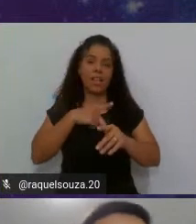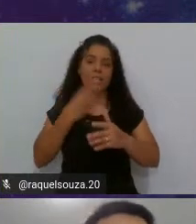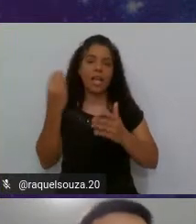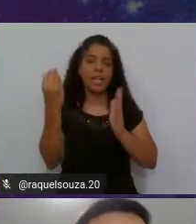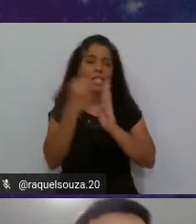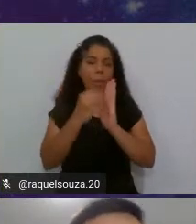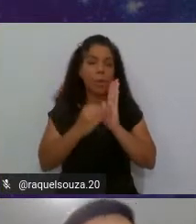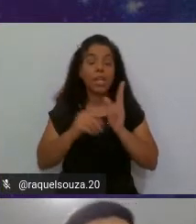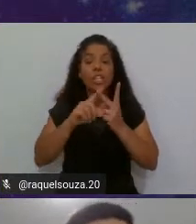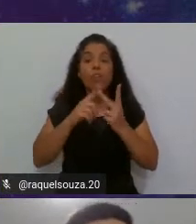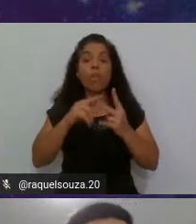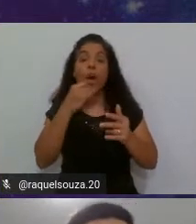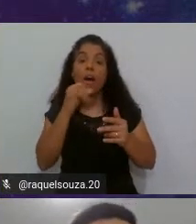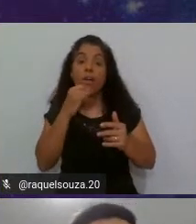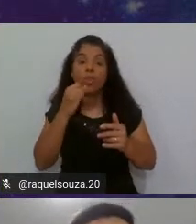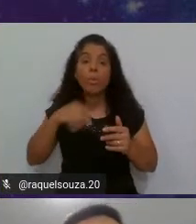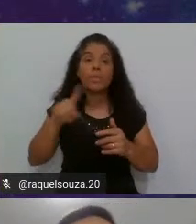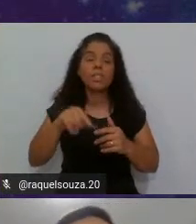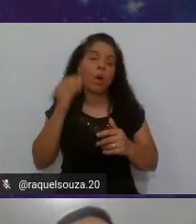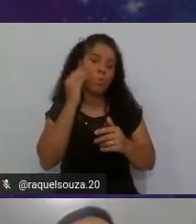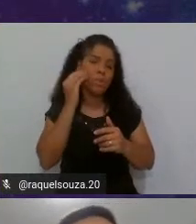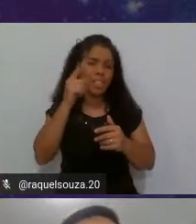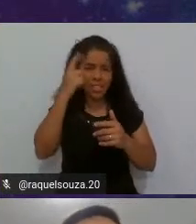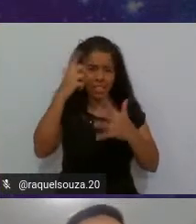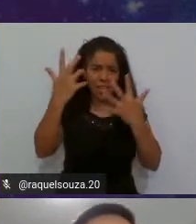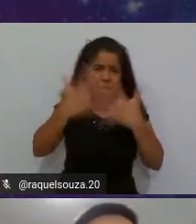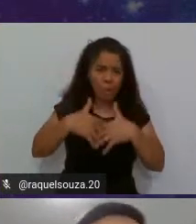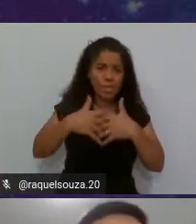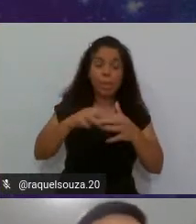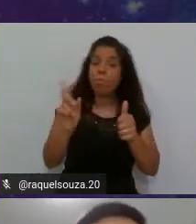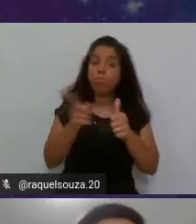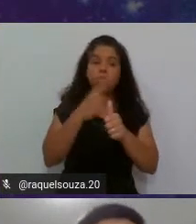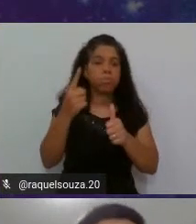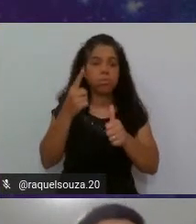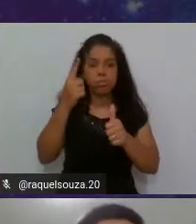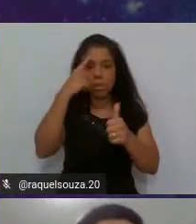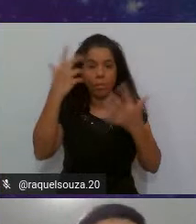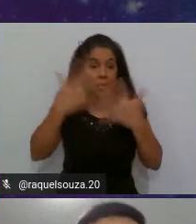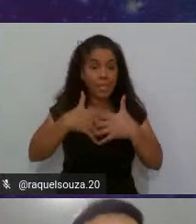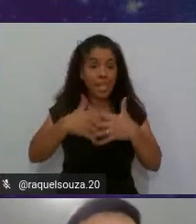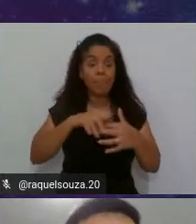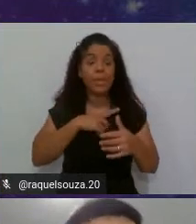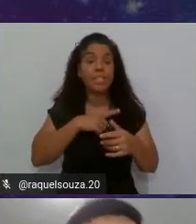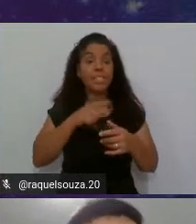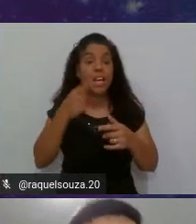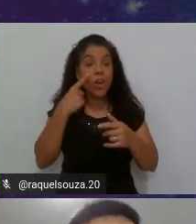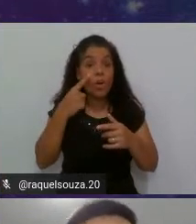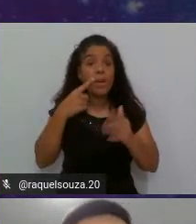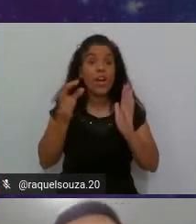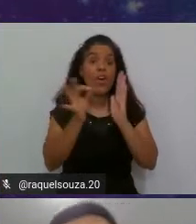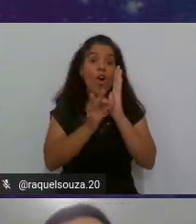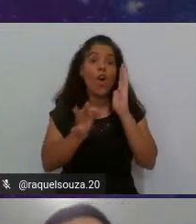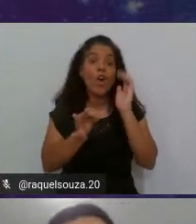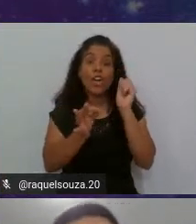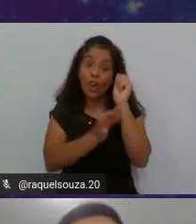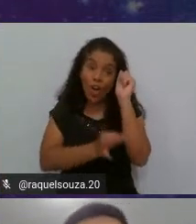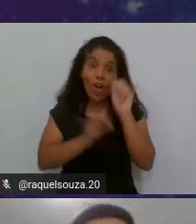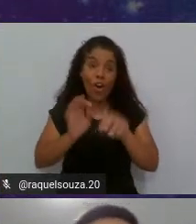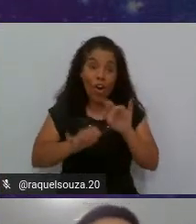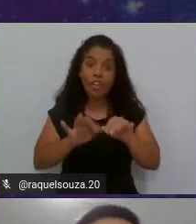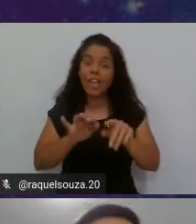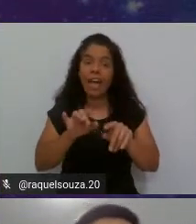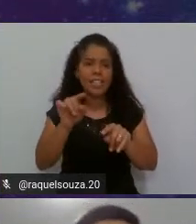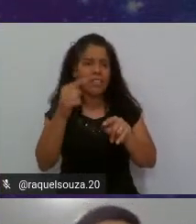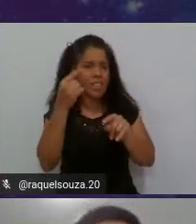Eu vou automatizar os meus testes. Esse é o pensamento, o primeiro pensamento que você vem quando pensa em codar, mas não é só isso. Tem todos